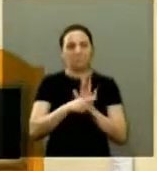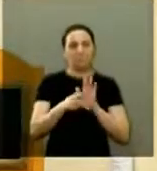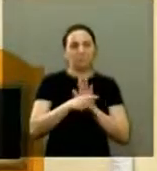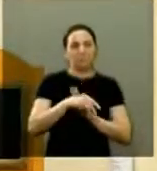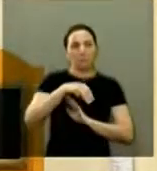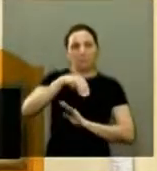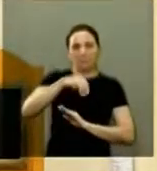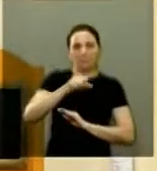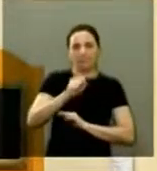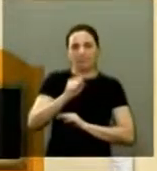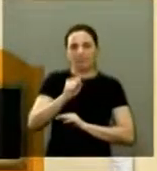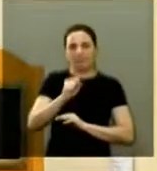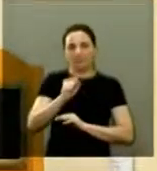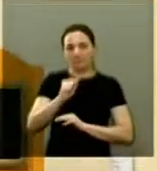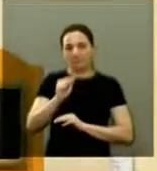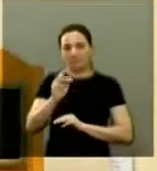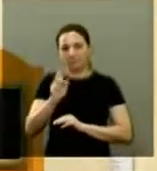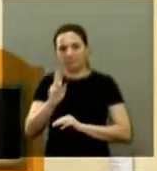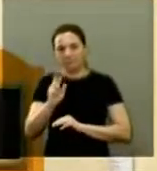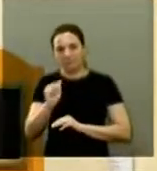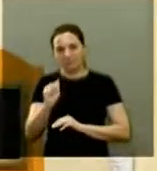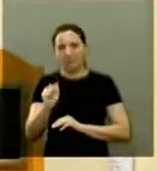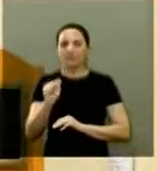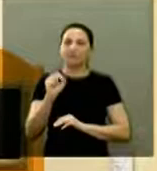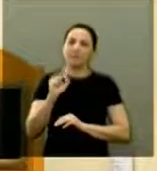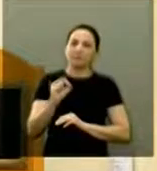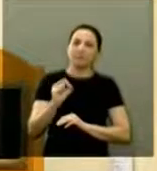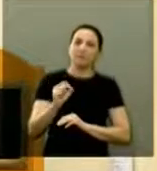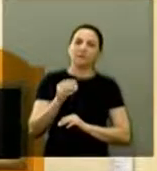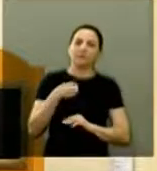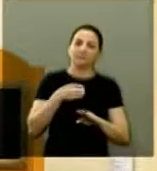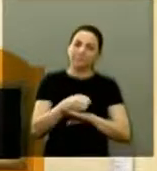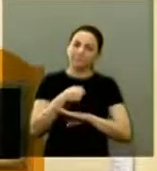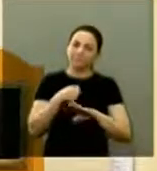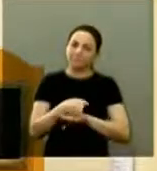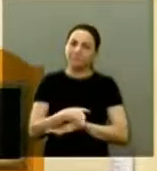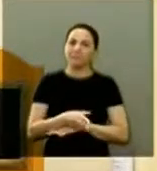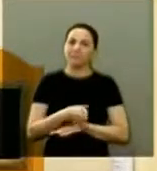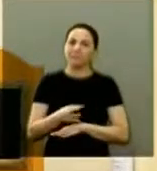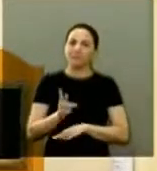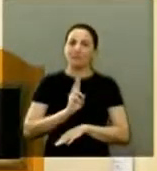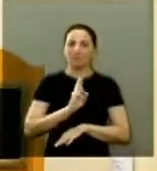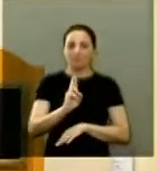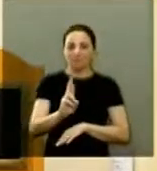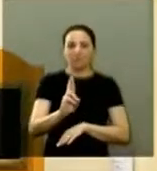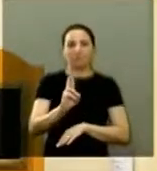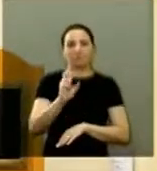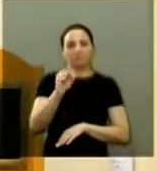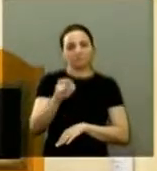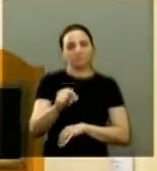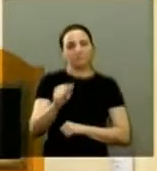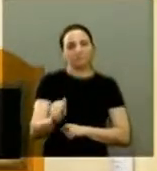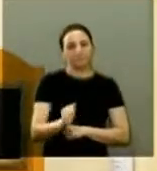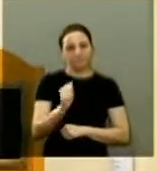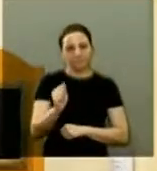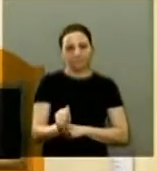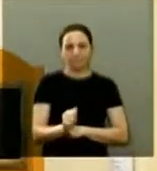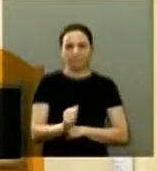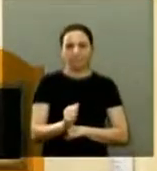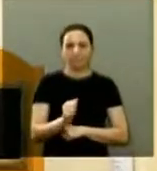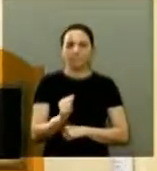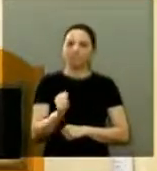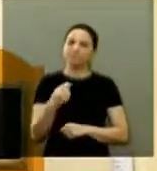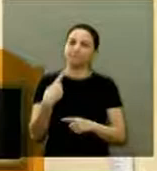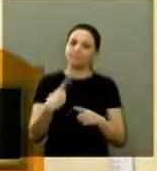pessoa tranquila de lidar, uma pessoa que foi muito bem reconhecida nas urnas da nossa cidade. eu acho que muito